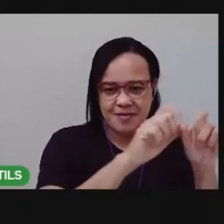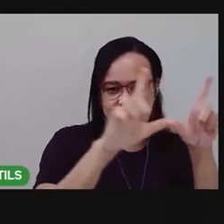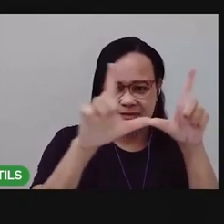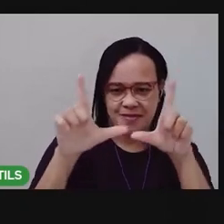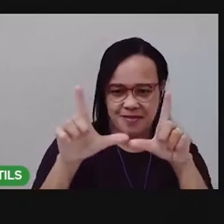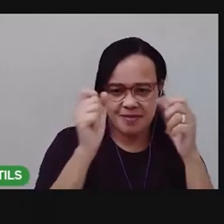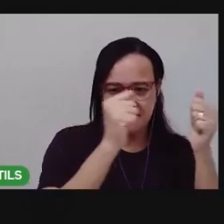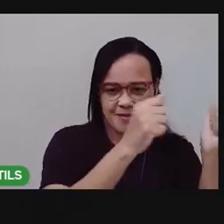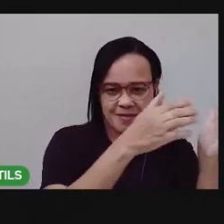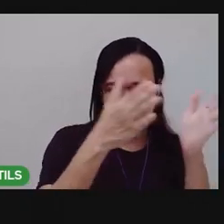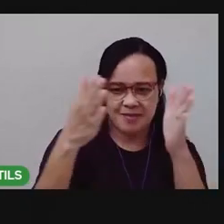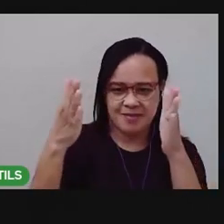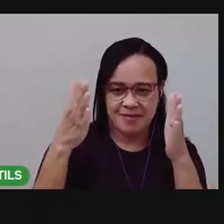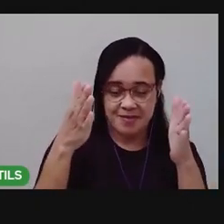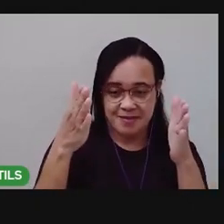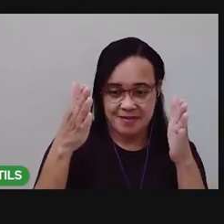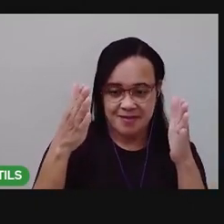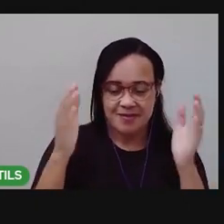slides, tá?